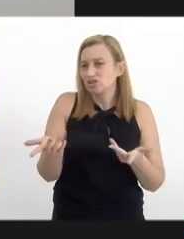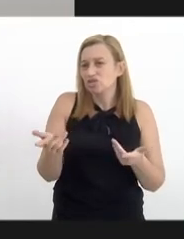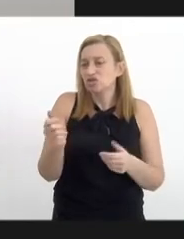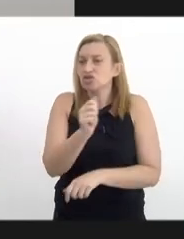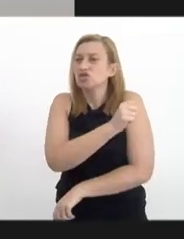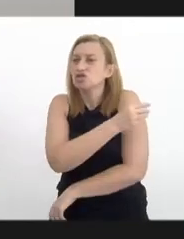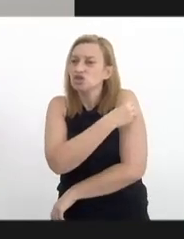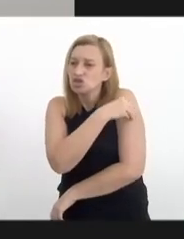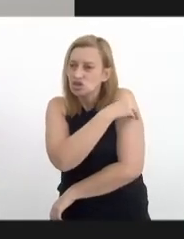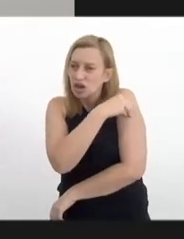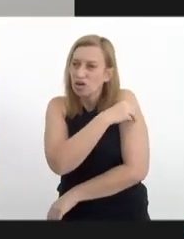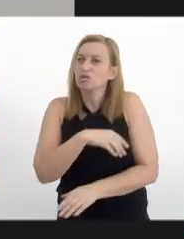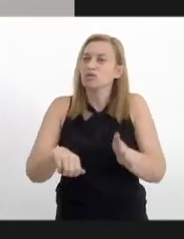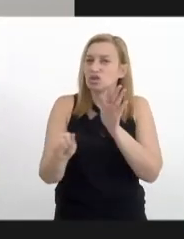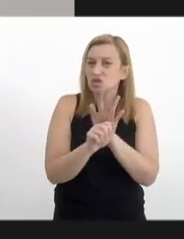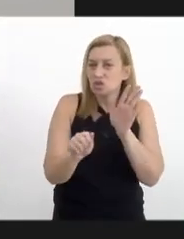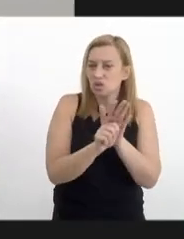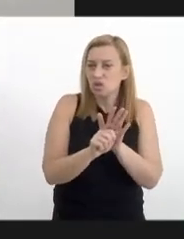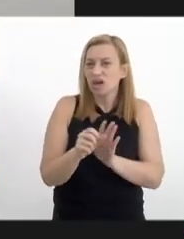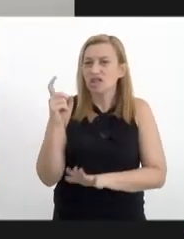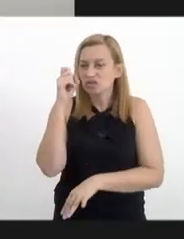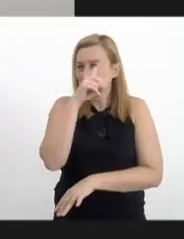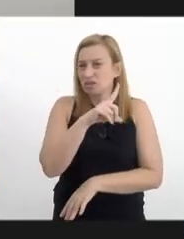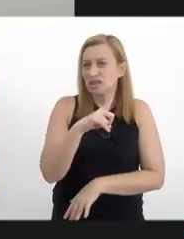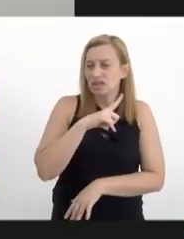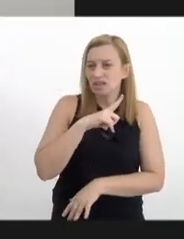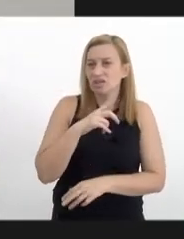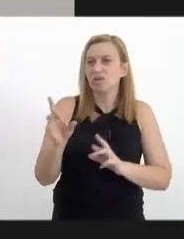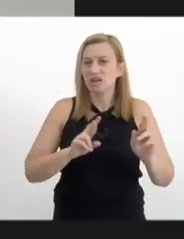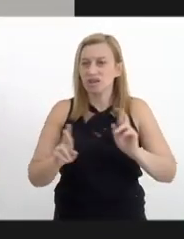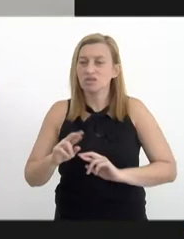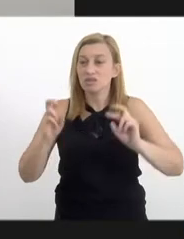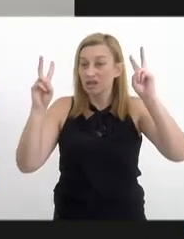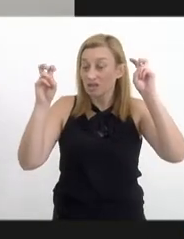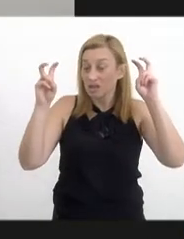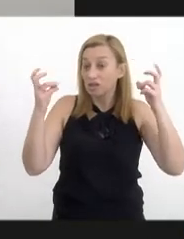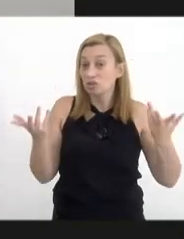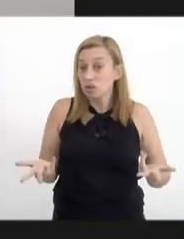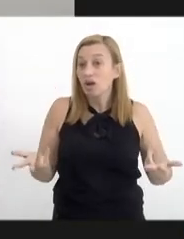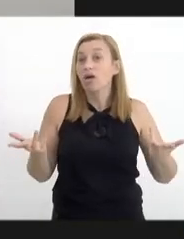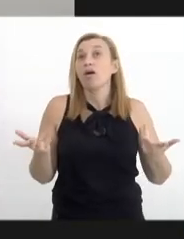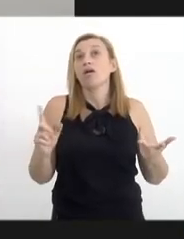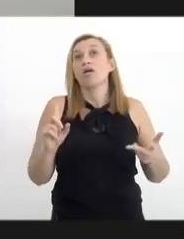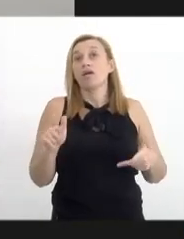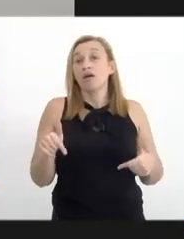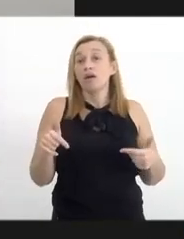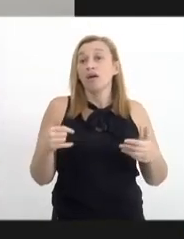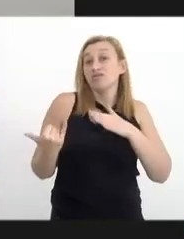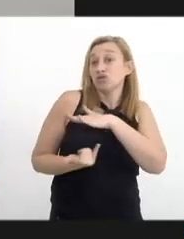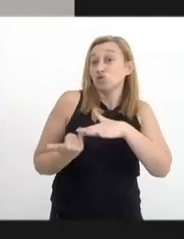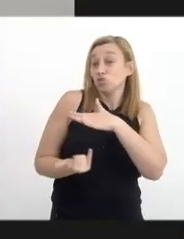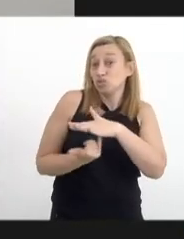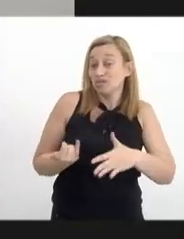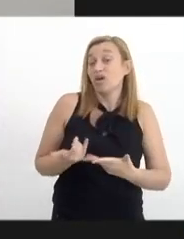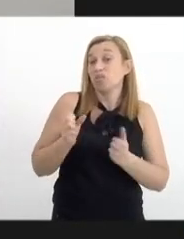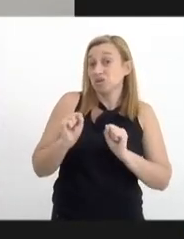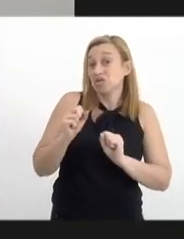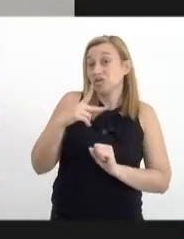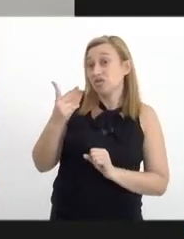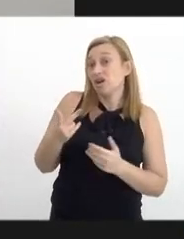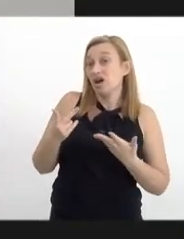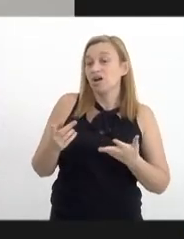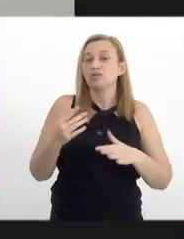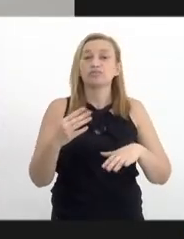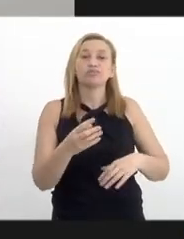álcool e outras drogas. Uma das dificuldades que nós temos em relação a isso é uma dificuldade institucional, vamos dizer assim. O